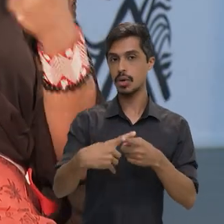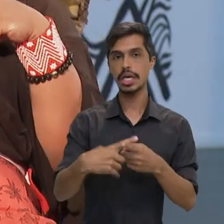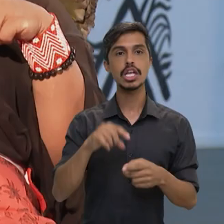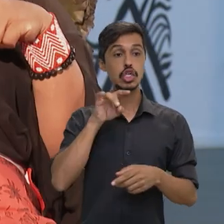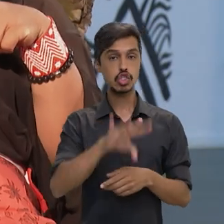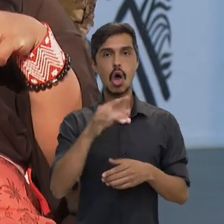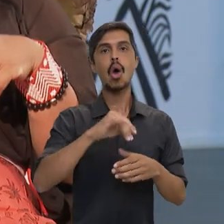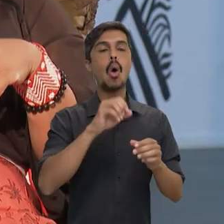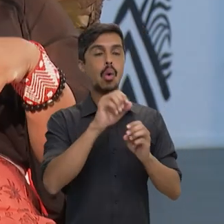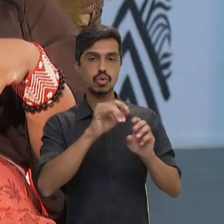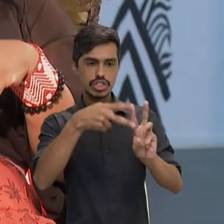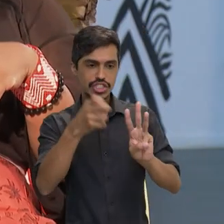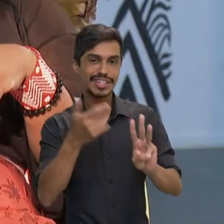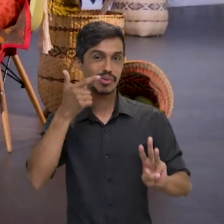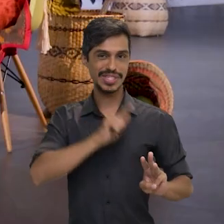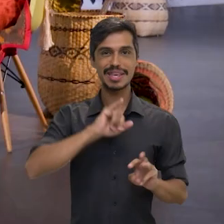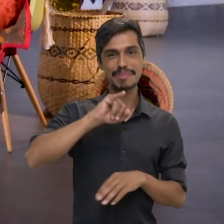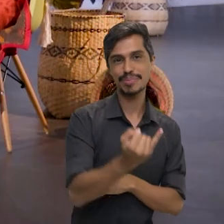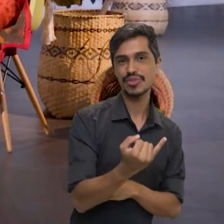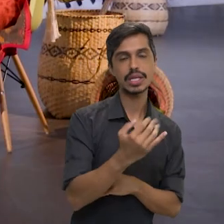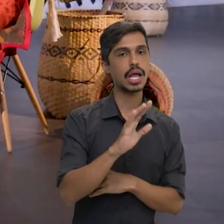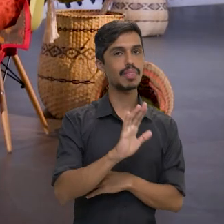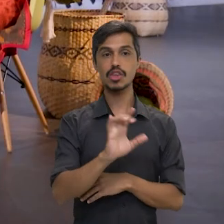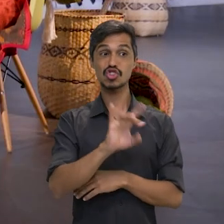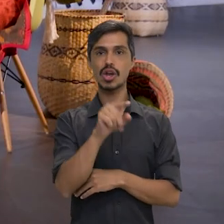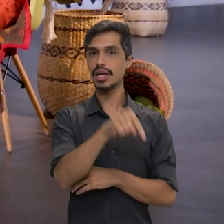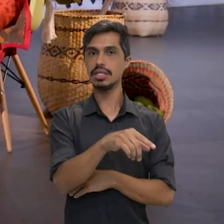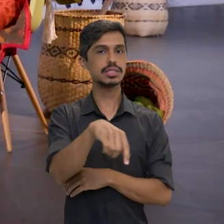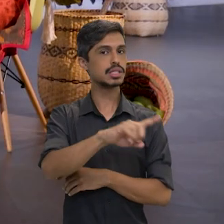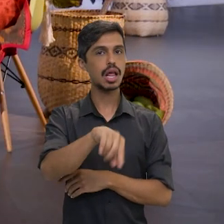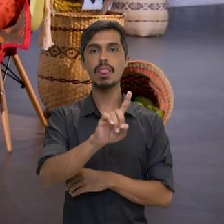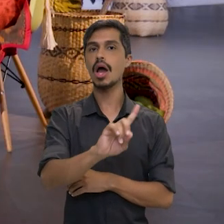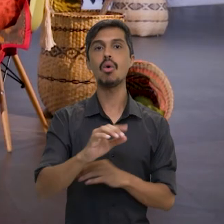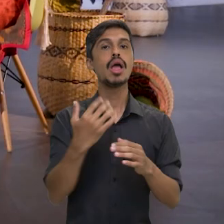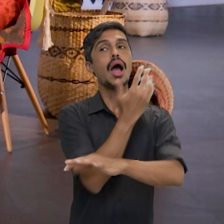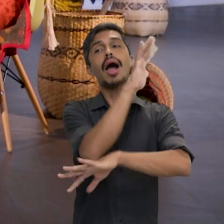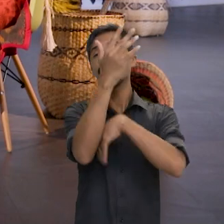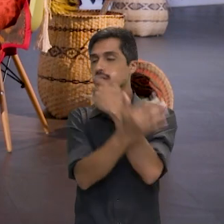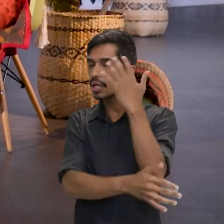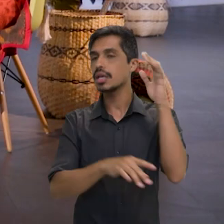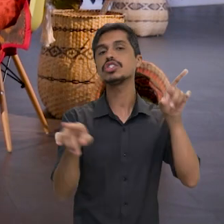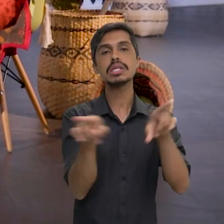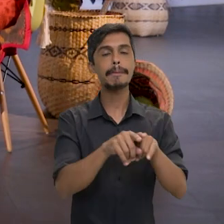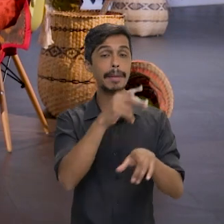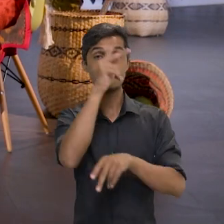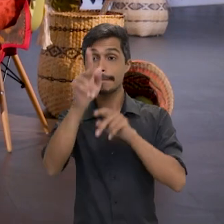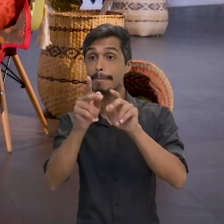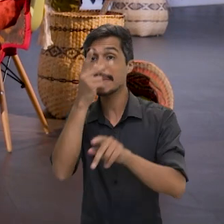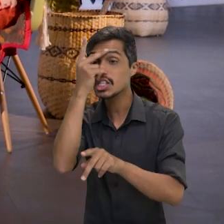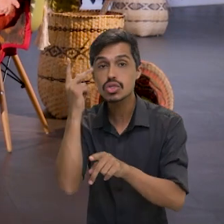não são somente os indígenas beneficiados com a proteção nesses territórios, né? É, é o meio ambiente, as pessoas,